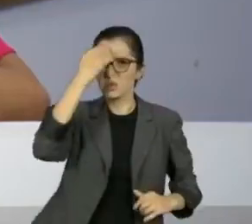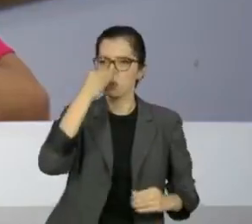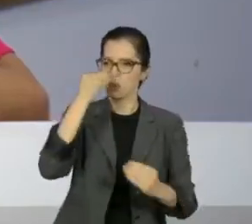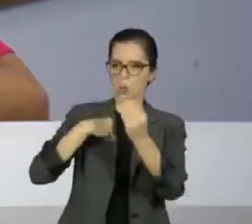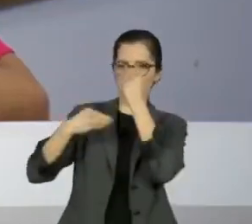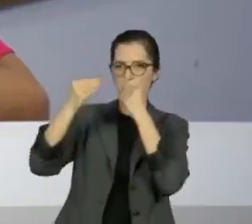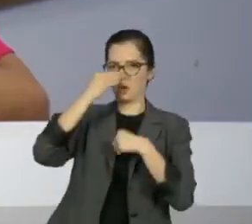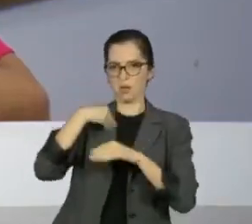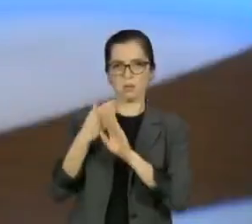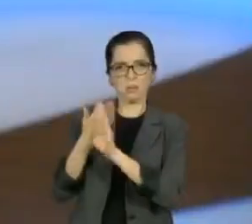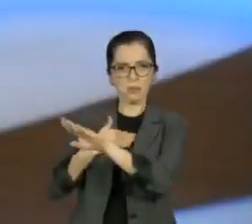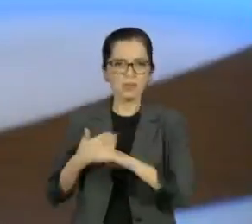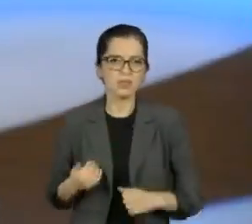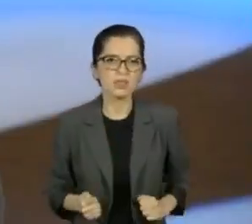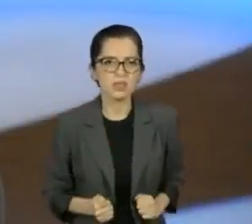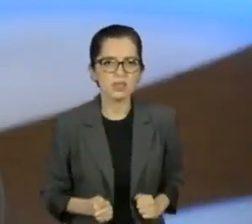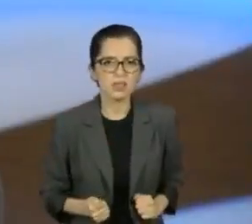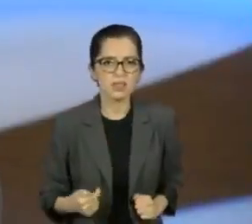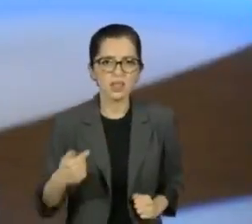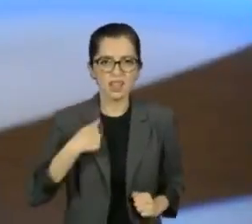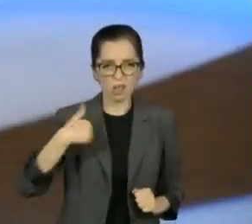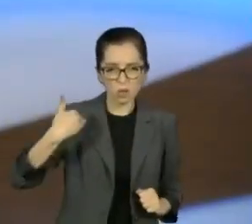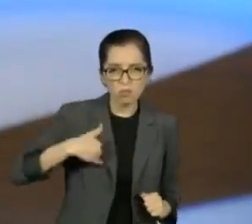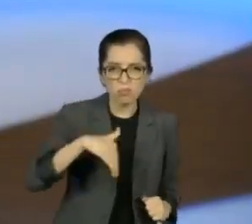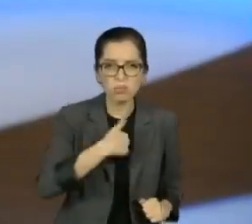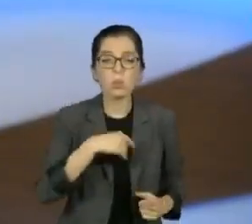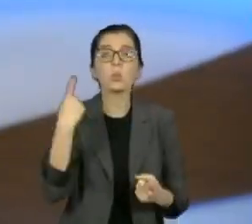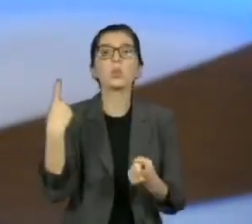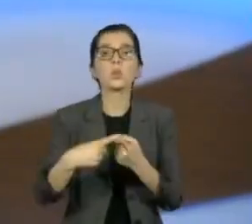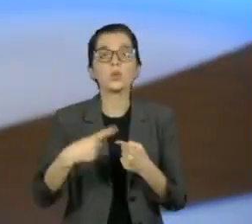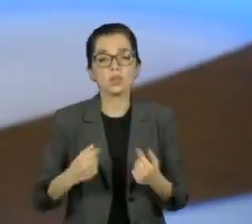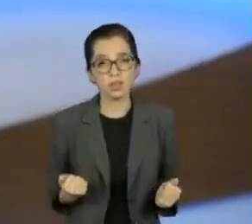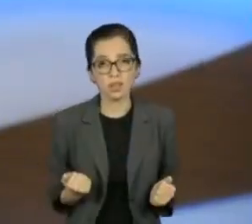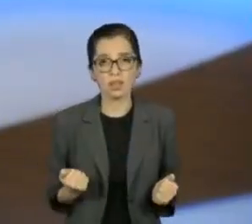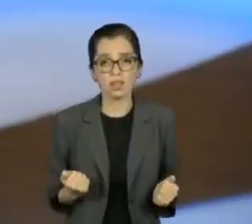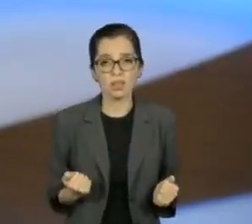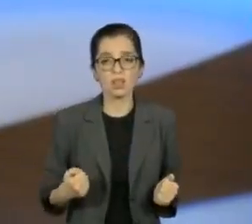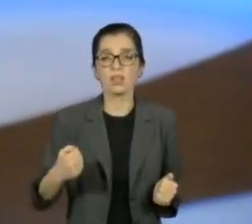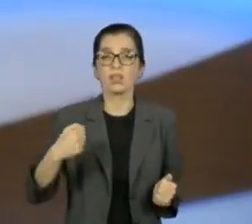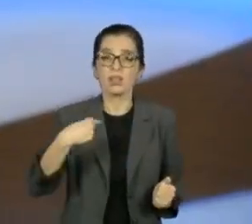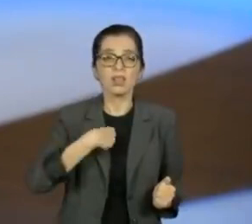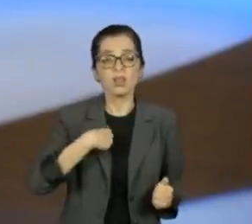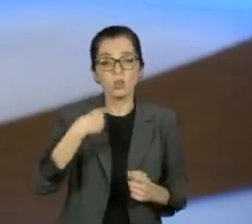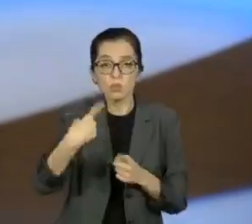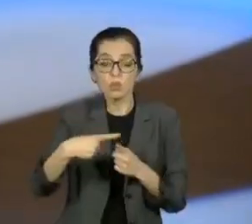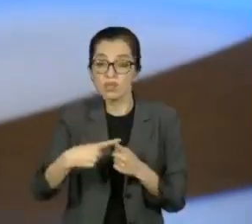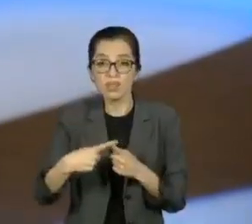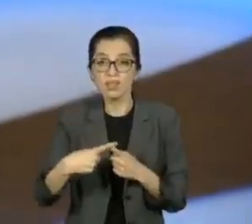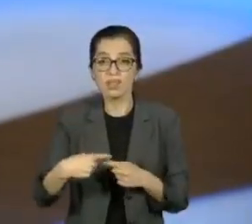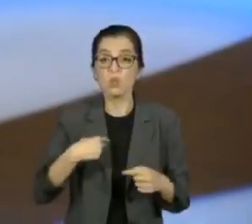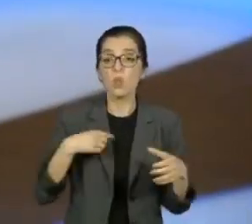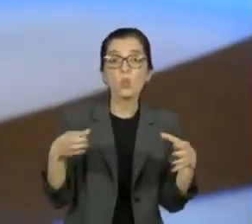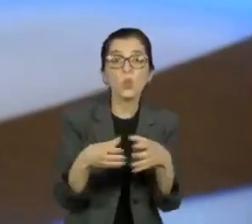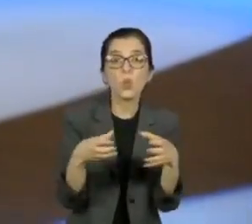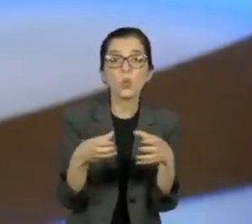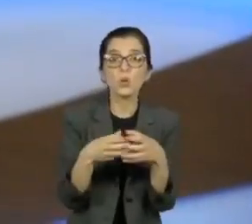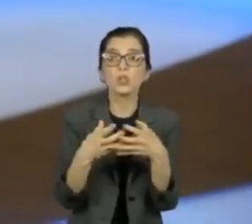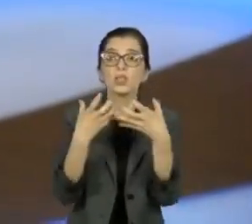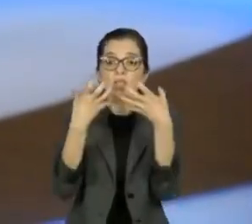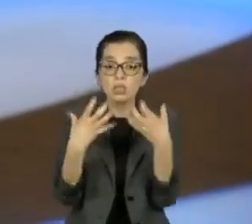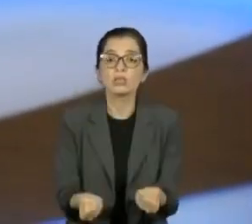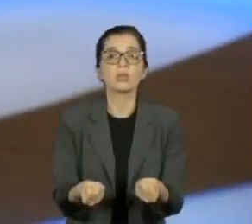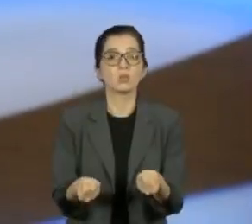Se eu sou atleticano hoje, ninguém aqui sabe, é porque os urnos que aceitaram ser amigo do meu avô e da minha avó eram